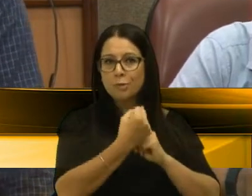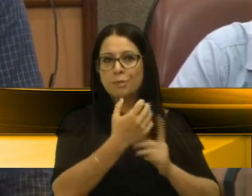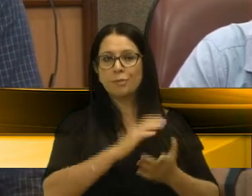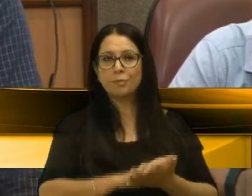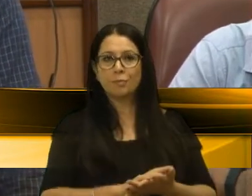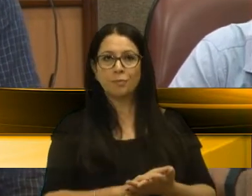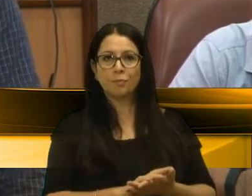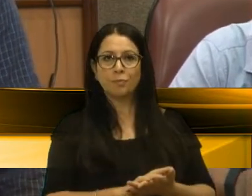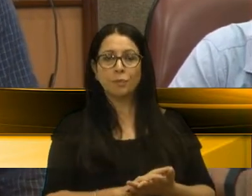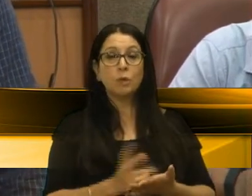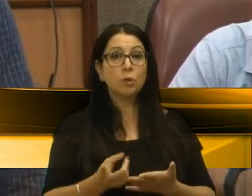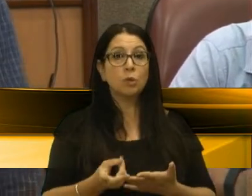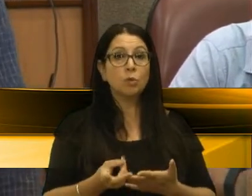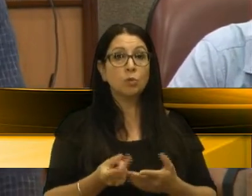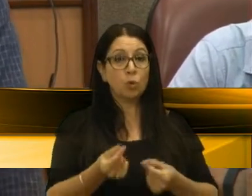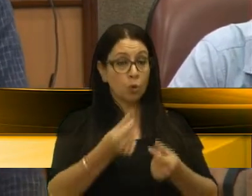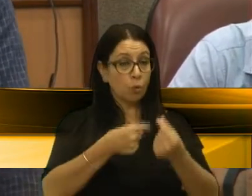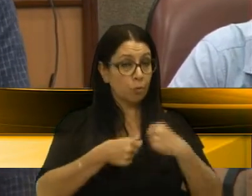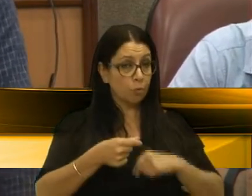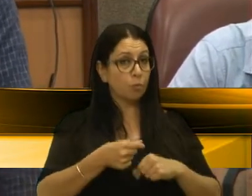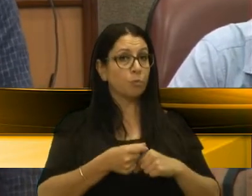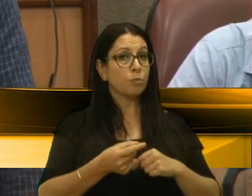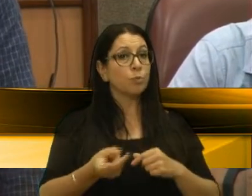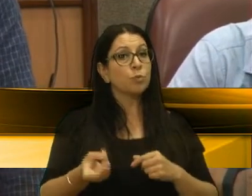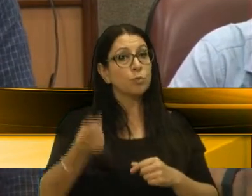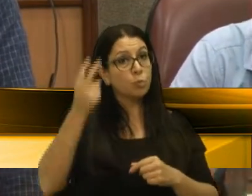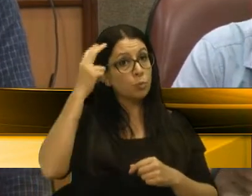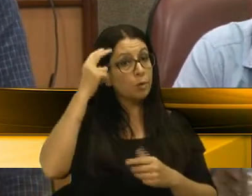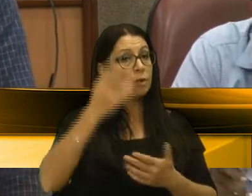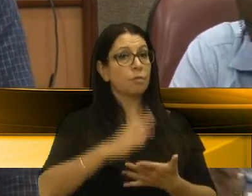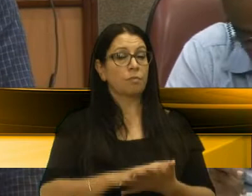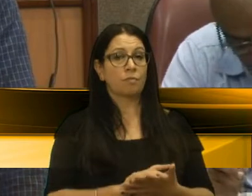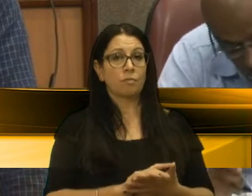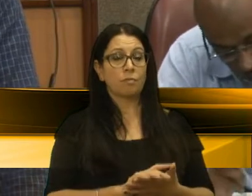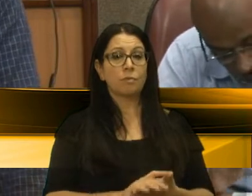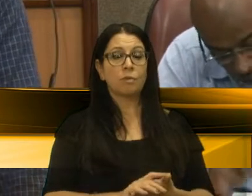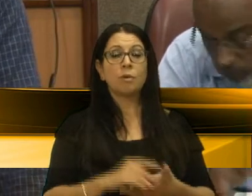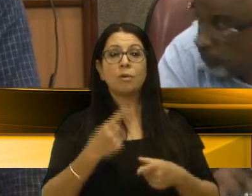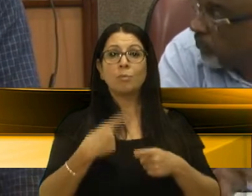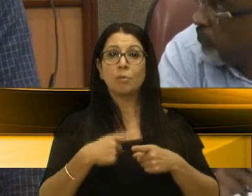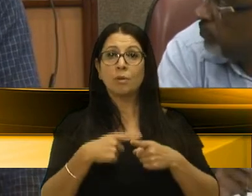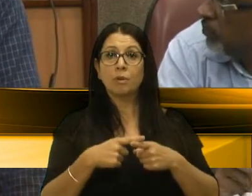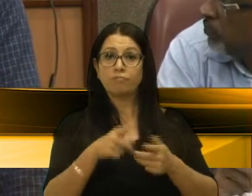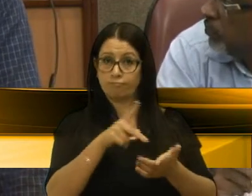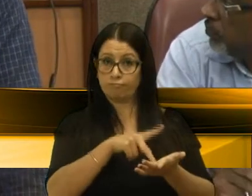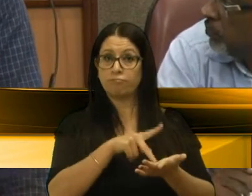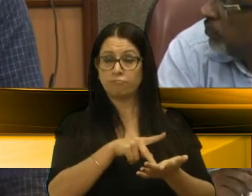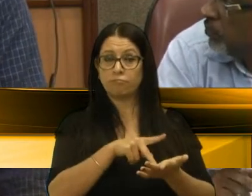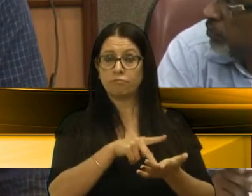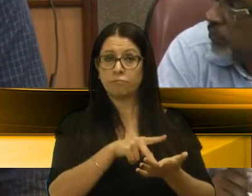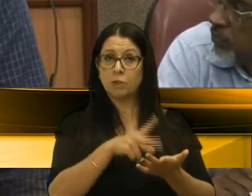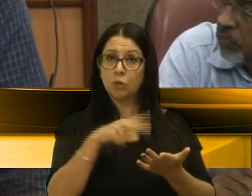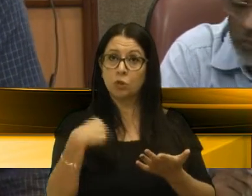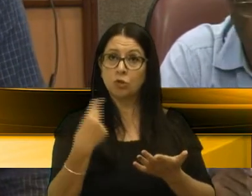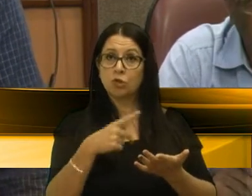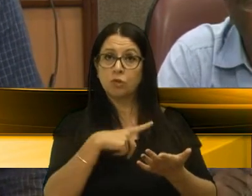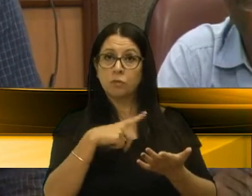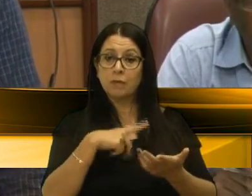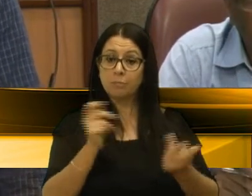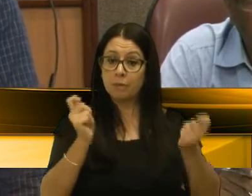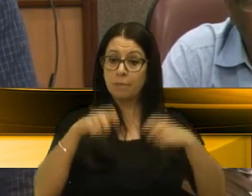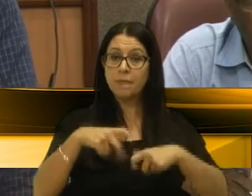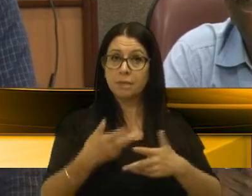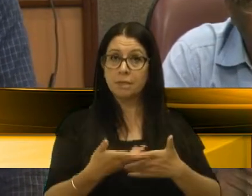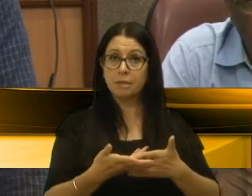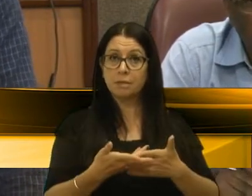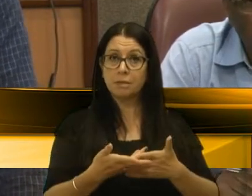no âmbito econômico, no âmbito cultural, porque realmente, se nós tivermos a capacidade,